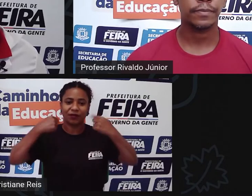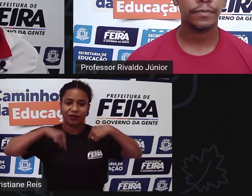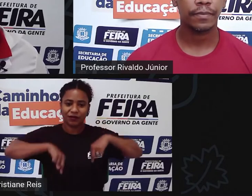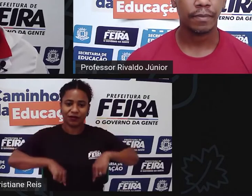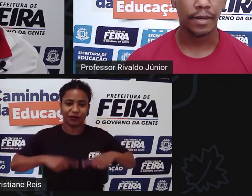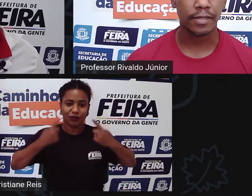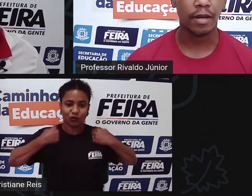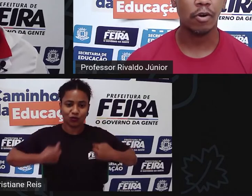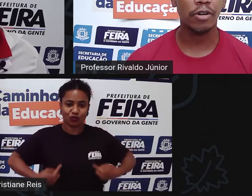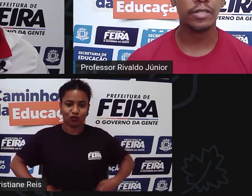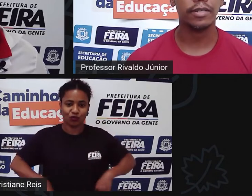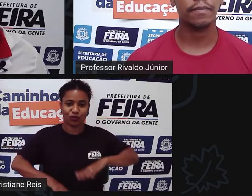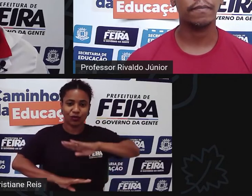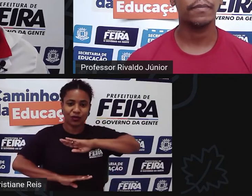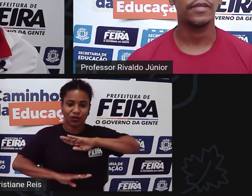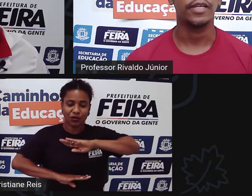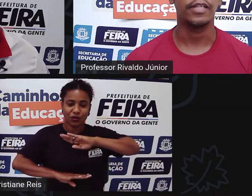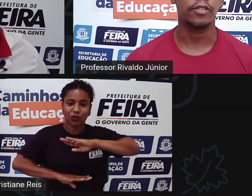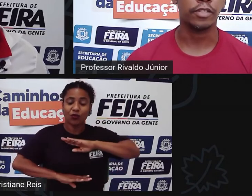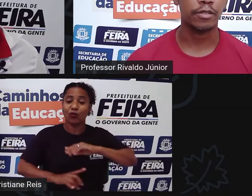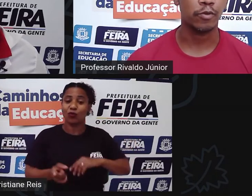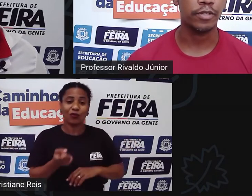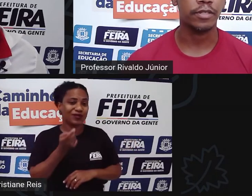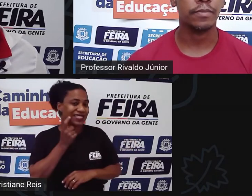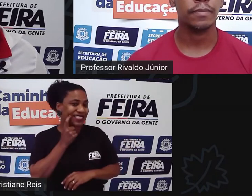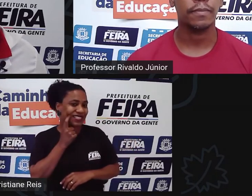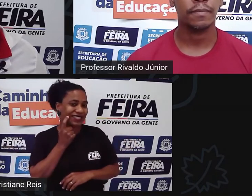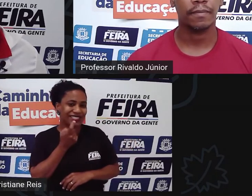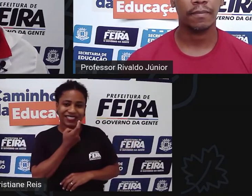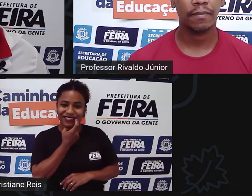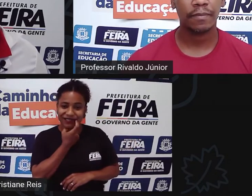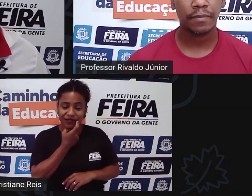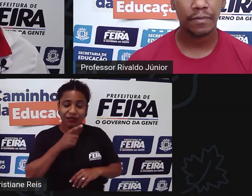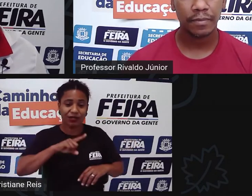massa óssea entre outras coisas